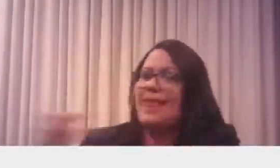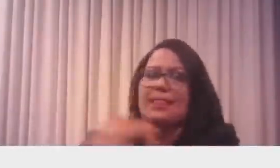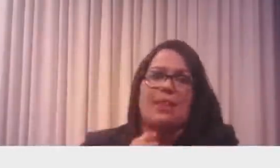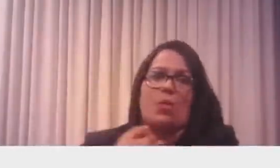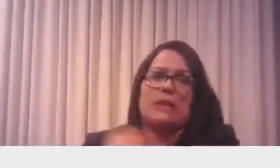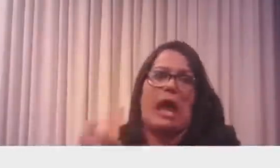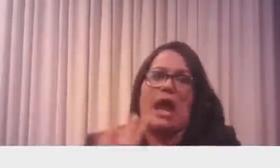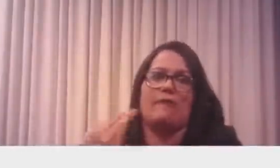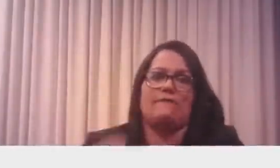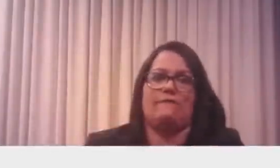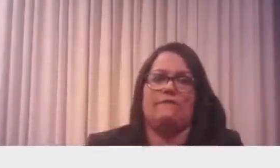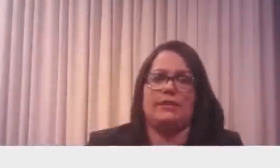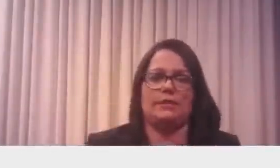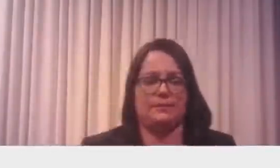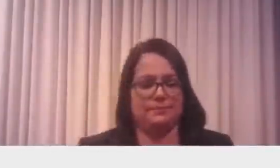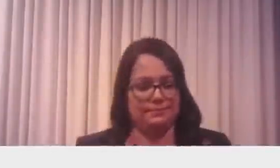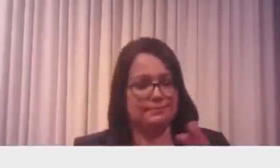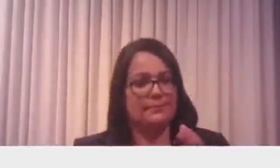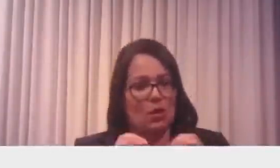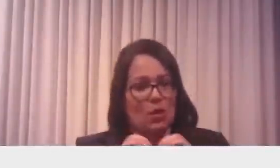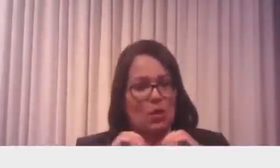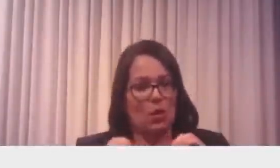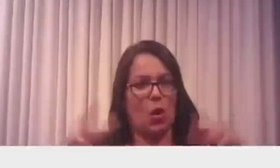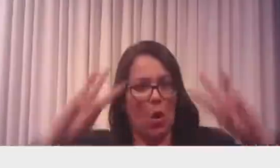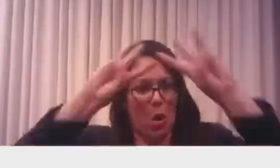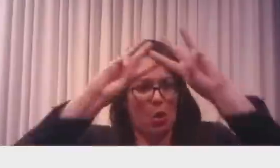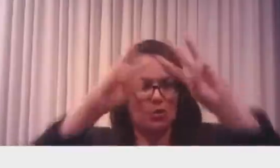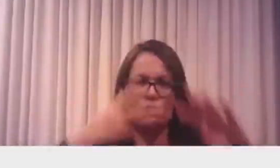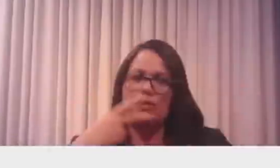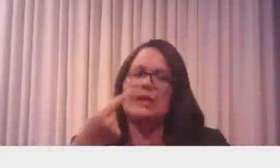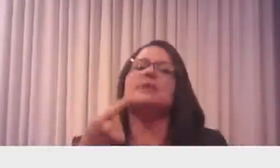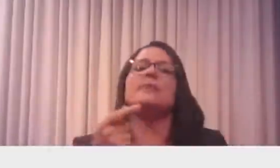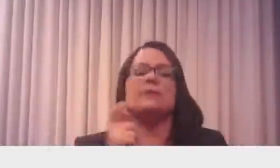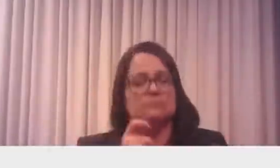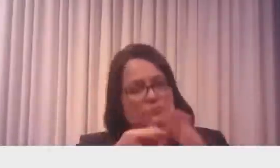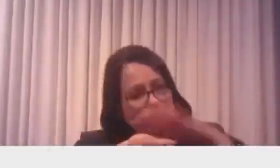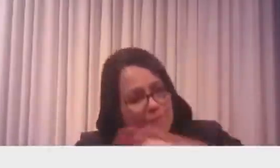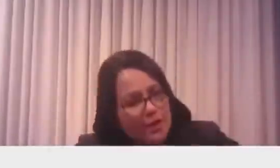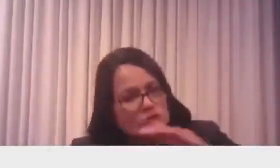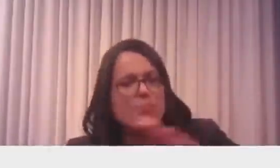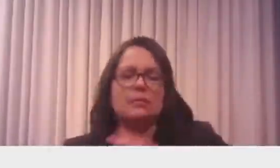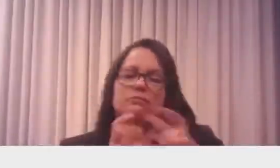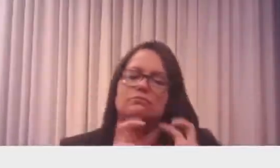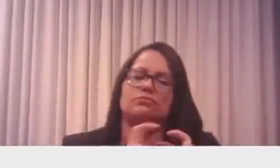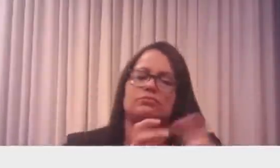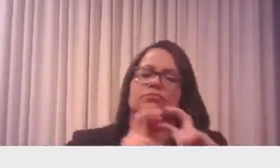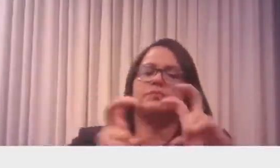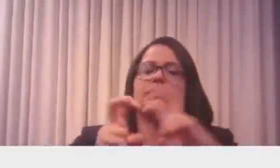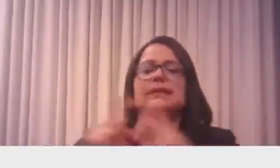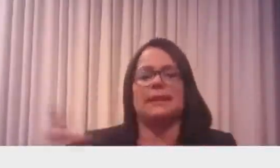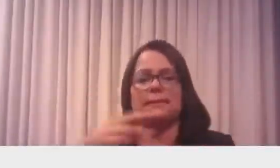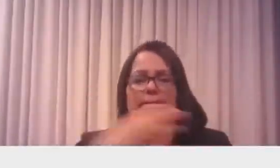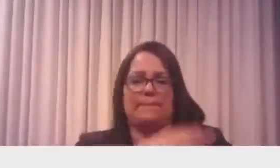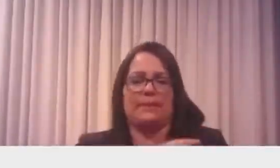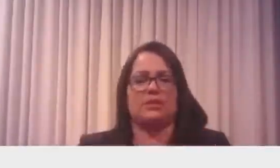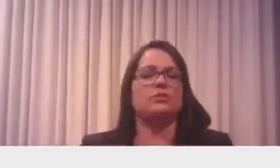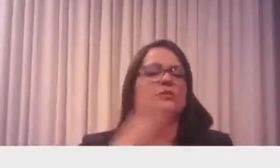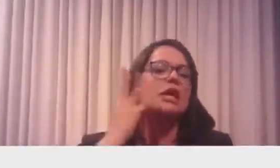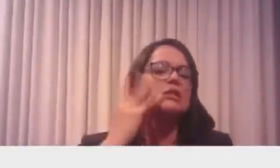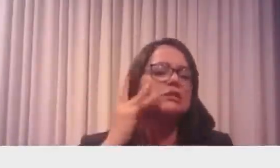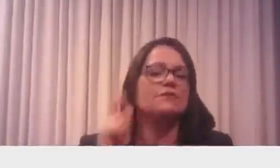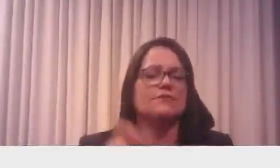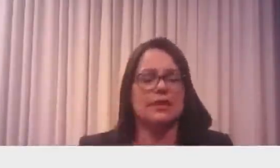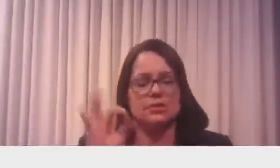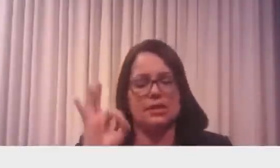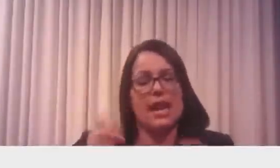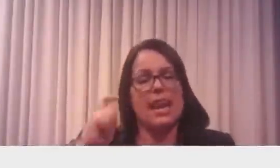Falei também dos investimentos em especial em ferrovias no Brasil, patrocinado pelo ministro Tarcísio, leilões realizados